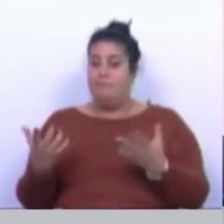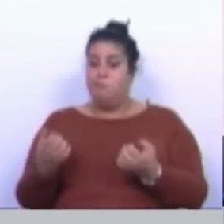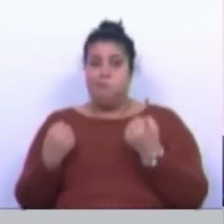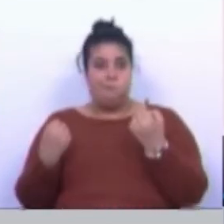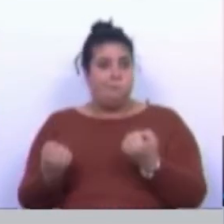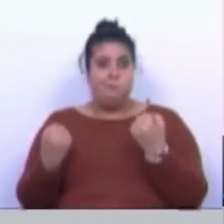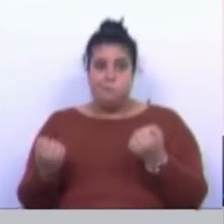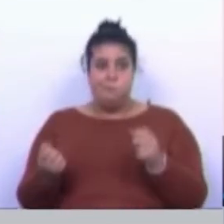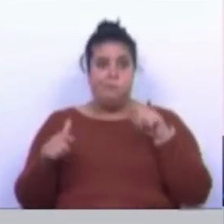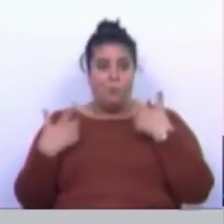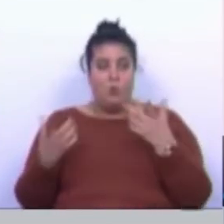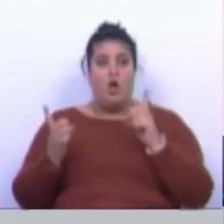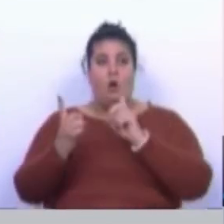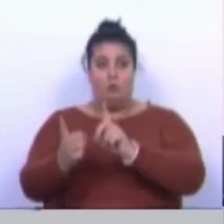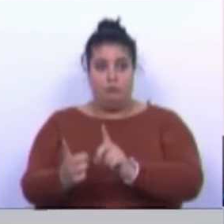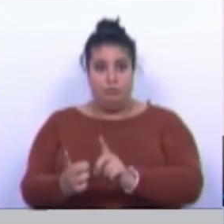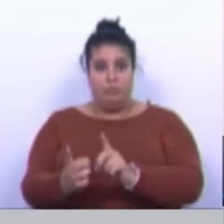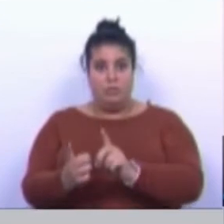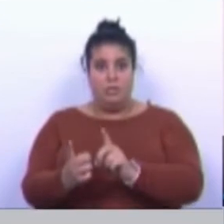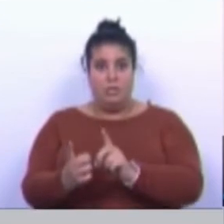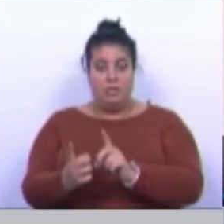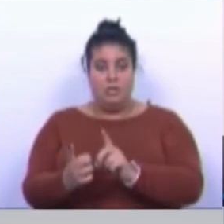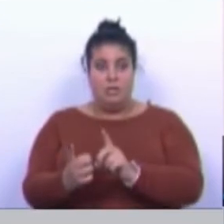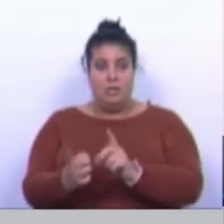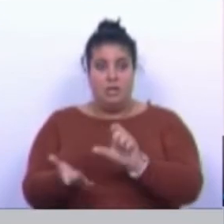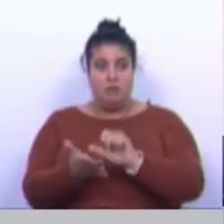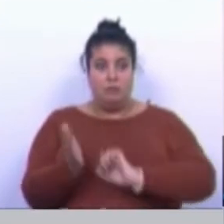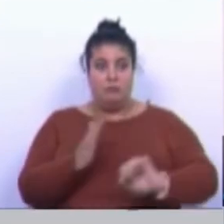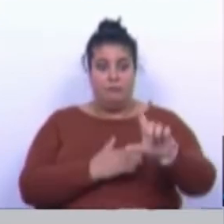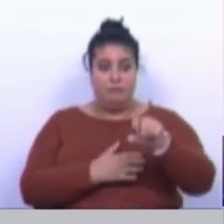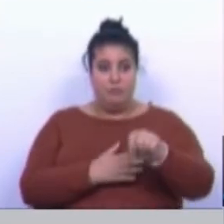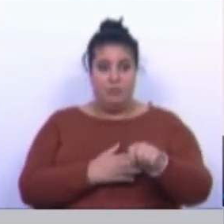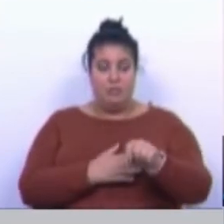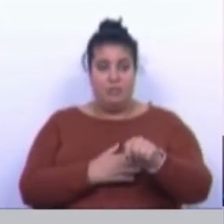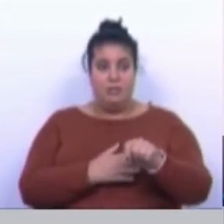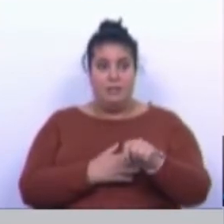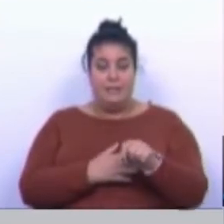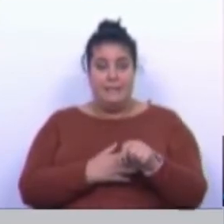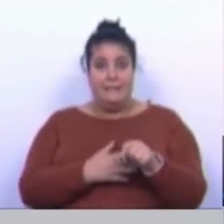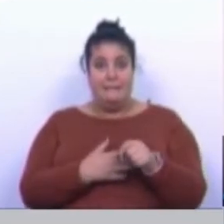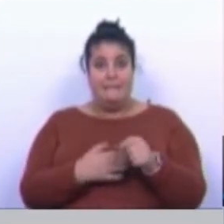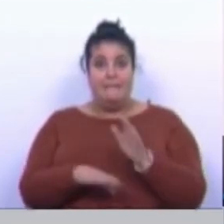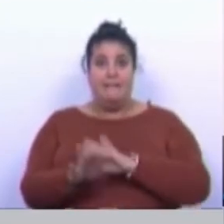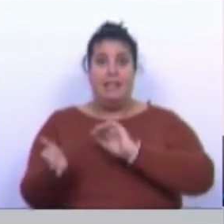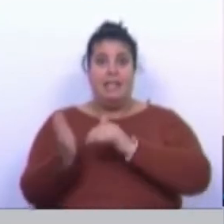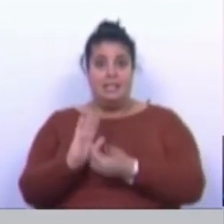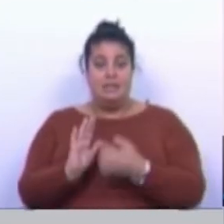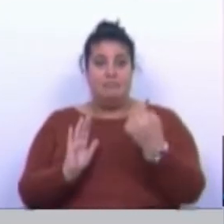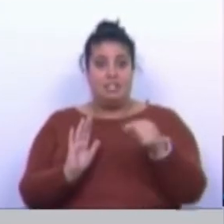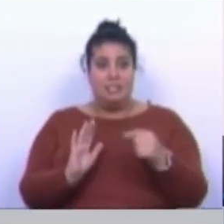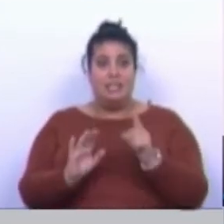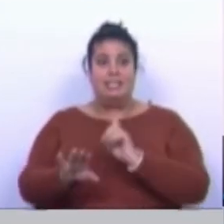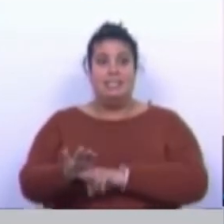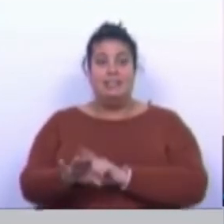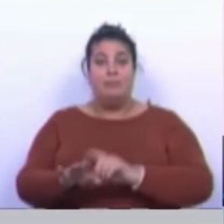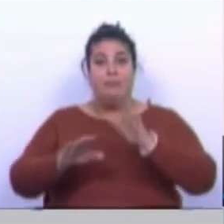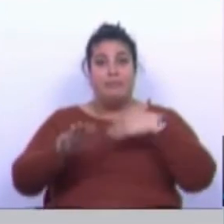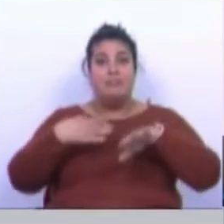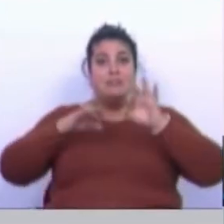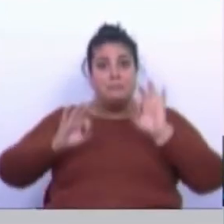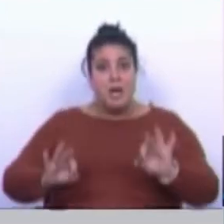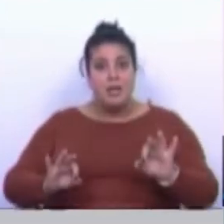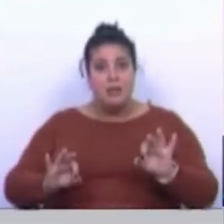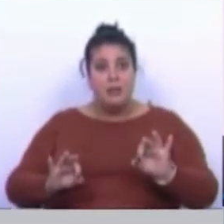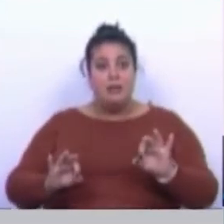atempadamente ter uma consulta no seu centro de saúde, principalmente para exames que têm um tempo muito preciso para poder